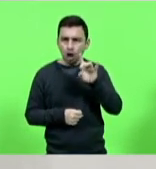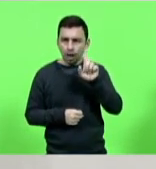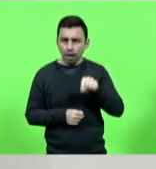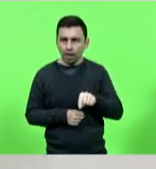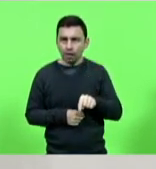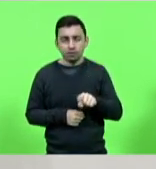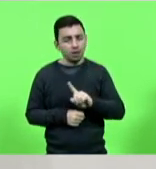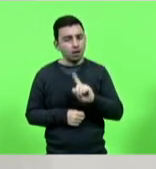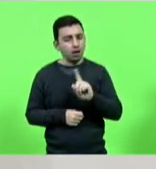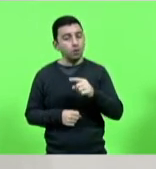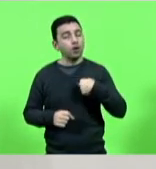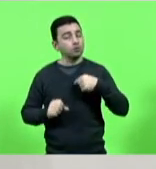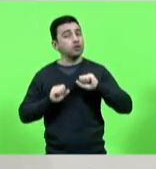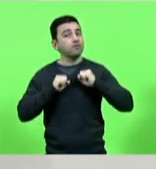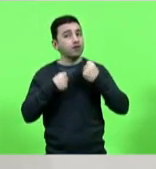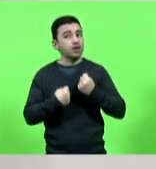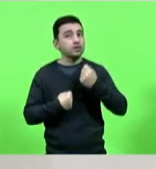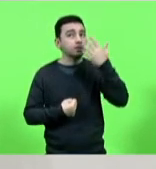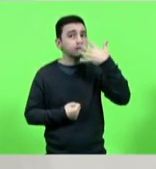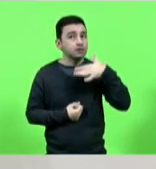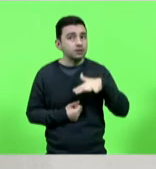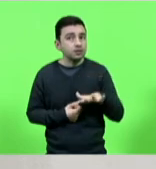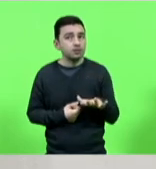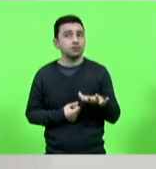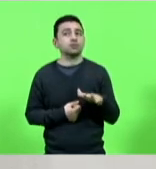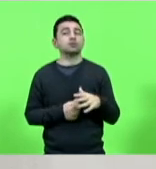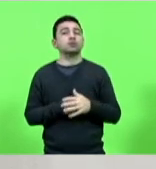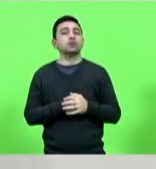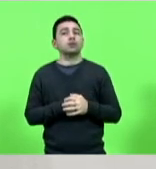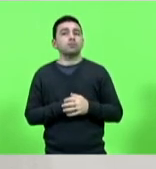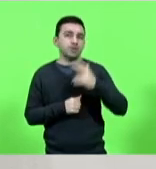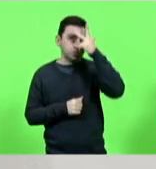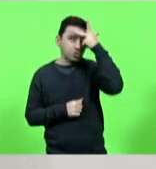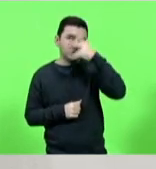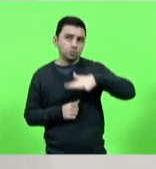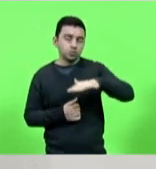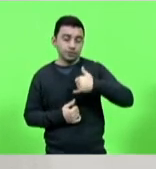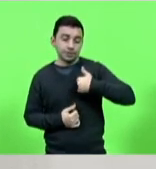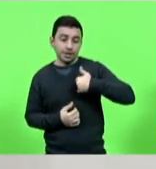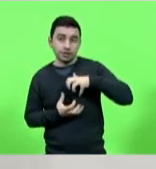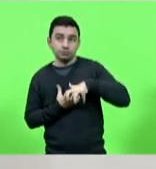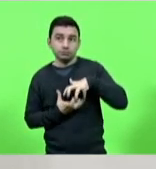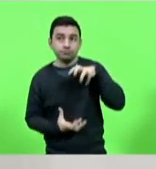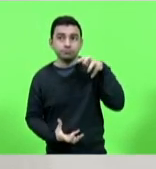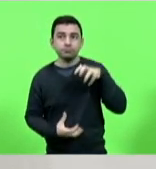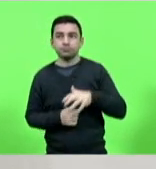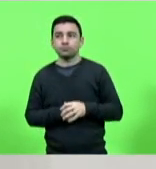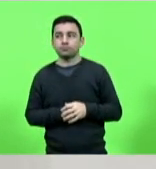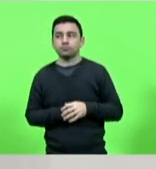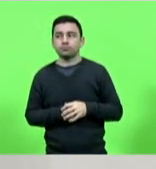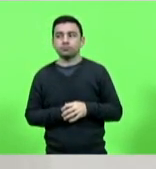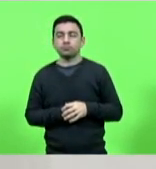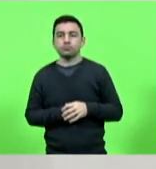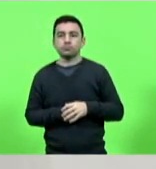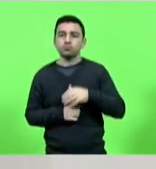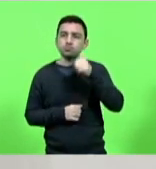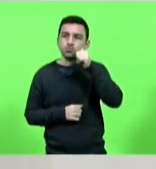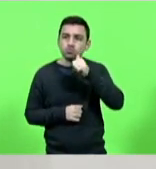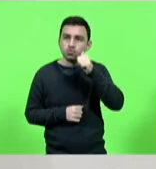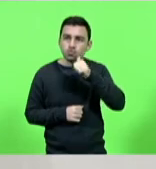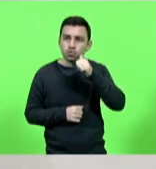defendo as crianças, defendo as pessoas que têm mais idade, os idosos, as mulheres, enfim,